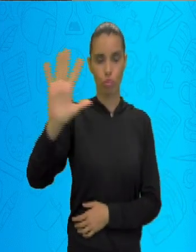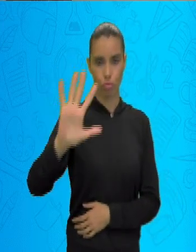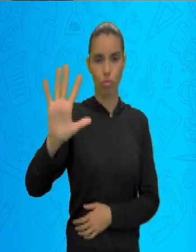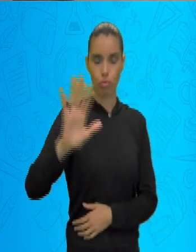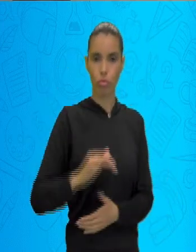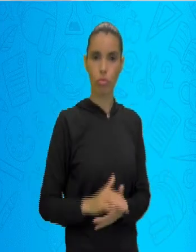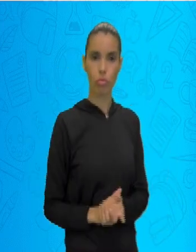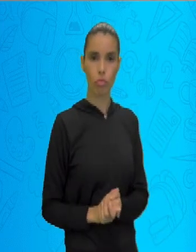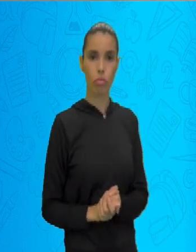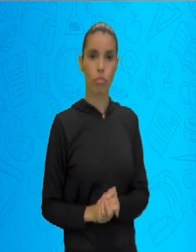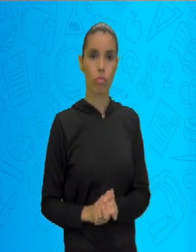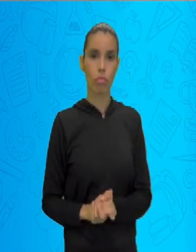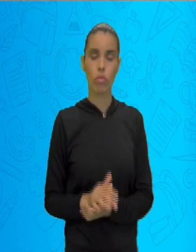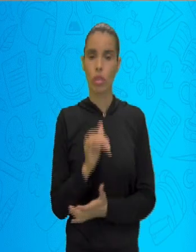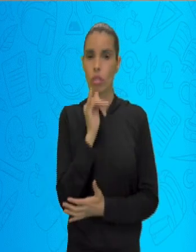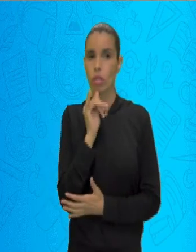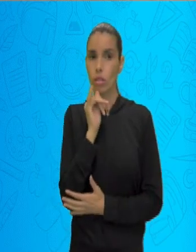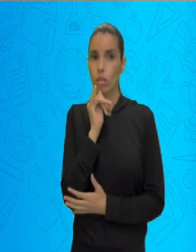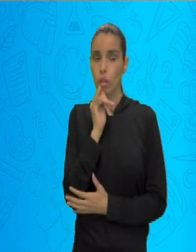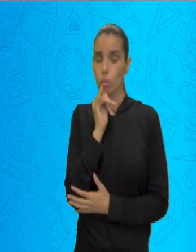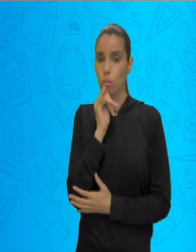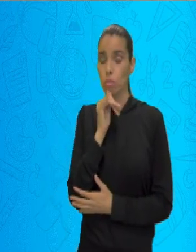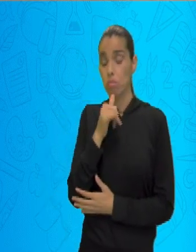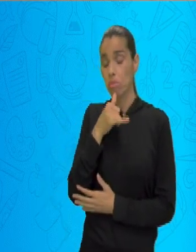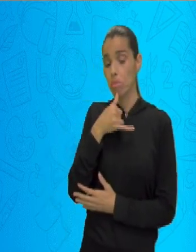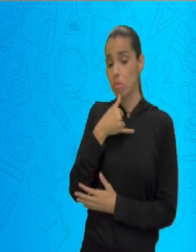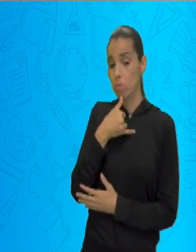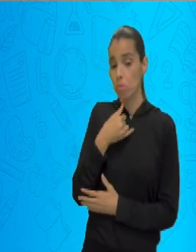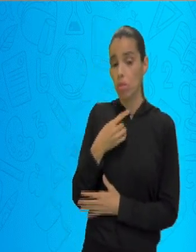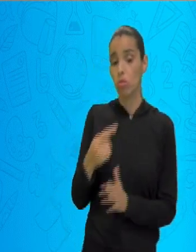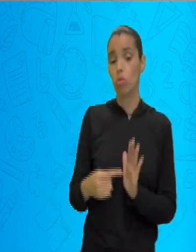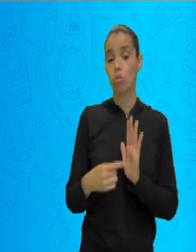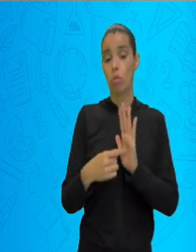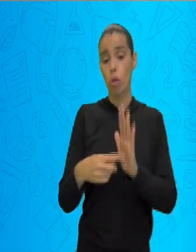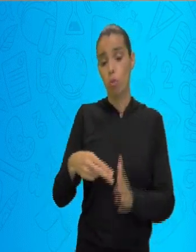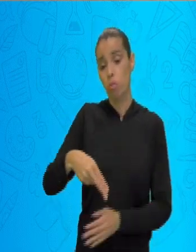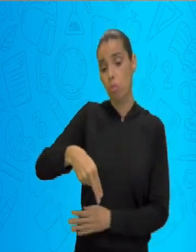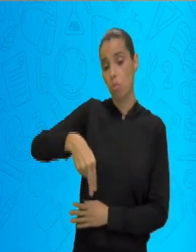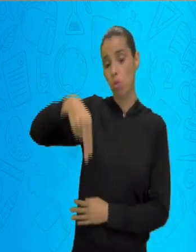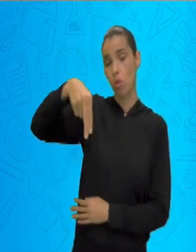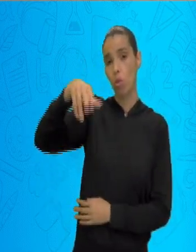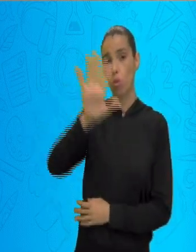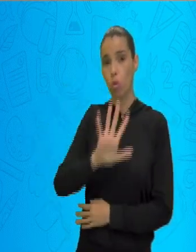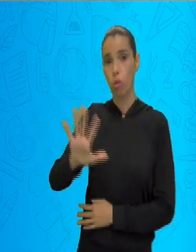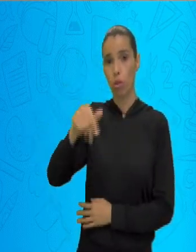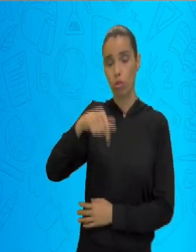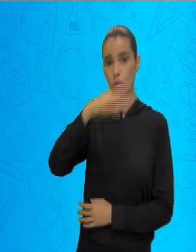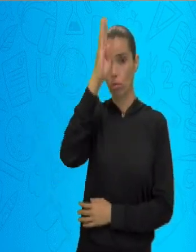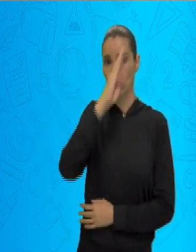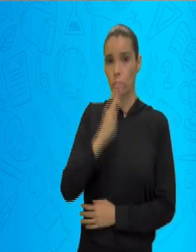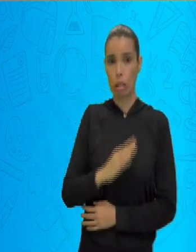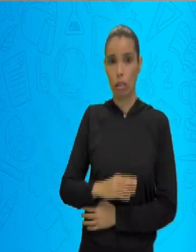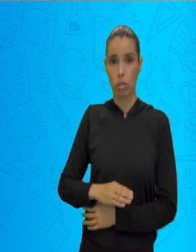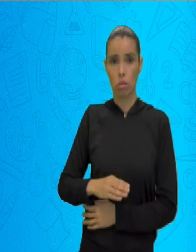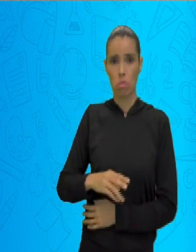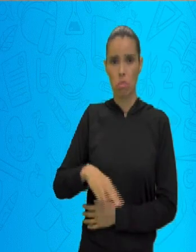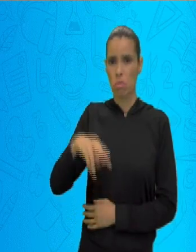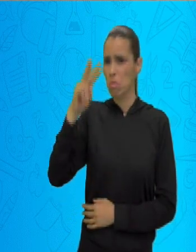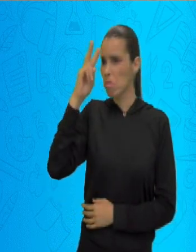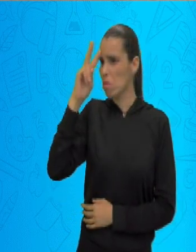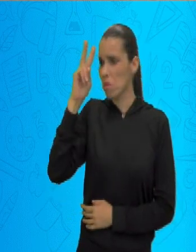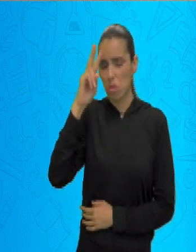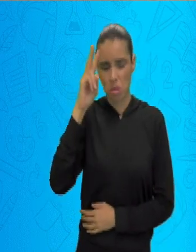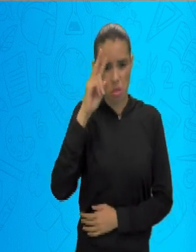no Brasil, infelizmente, nós não lembramos das praias maravilhosas. Nós não lembramos